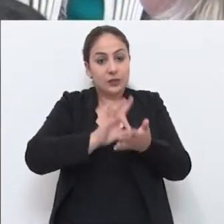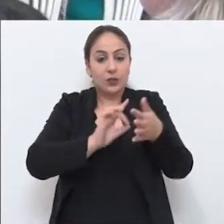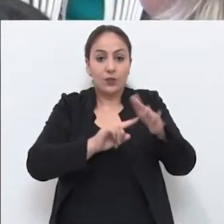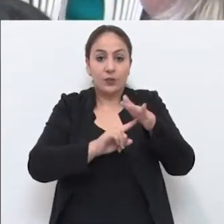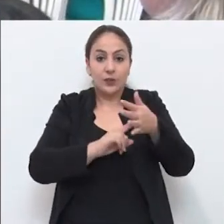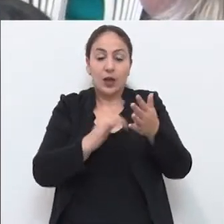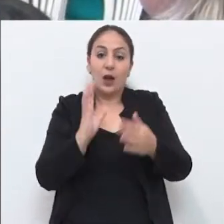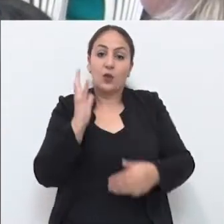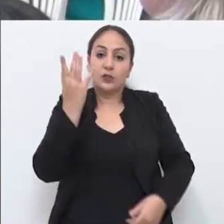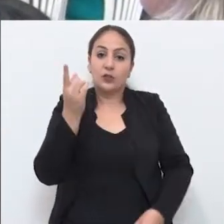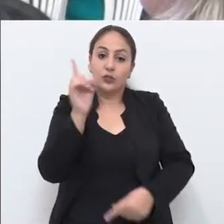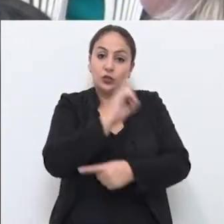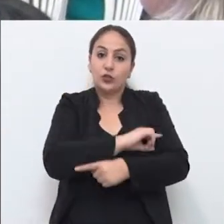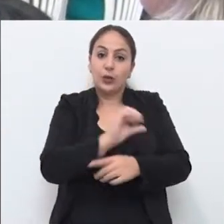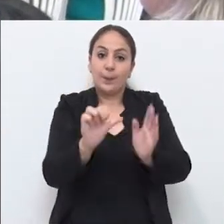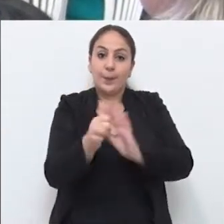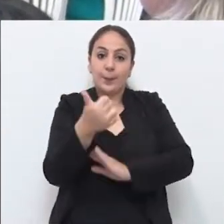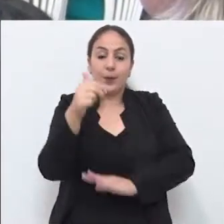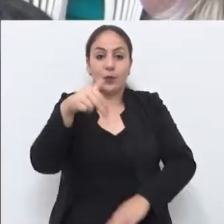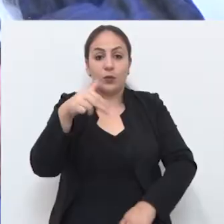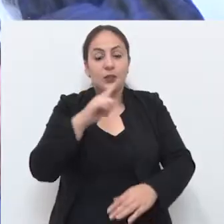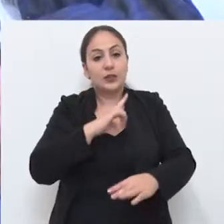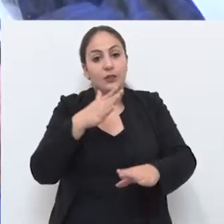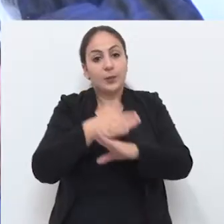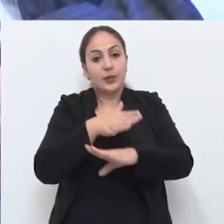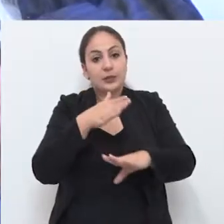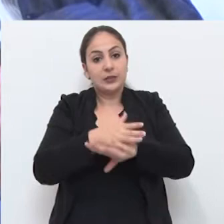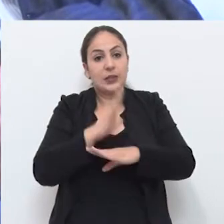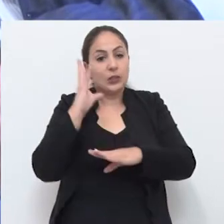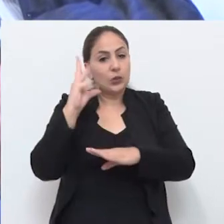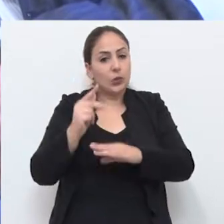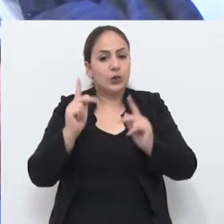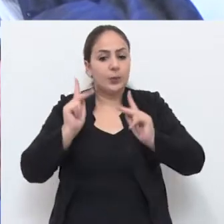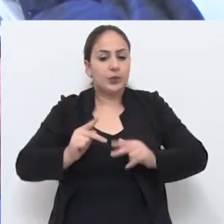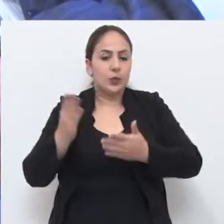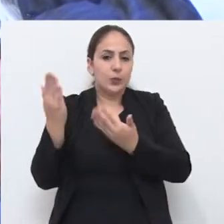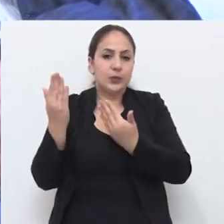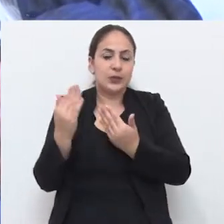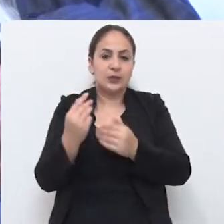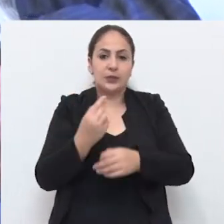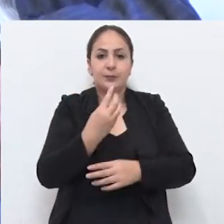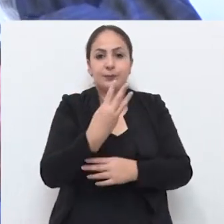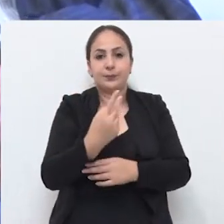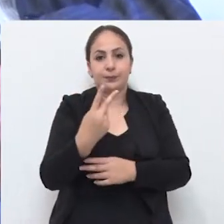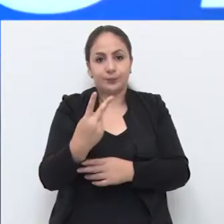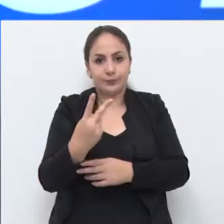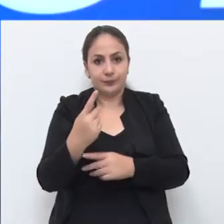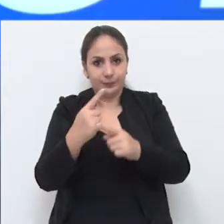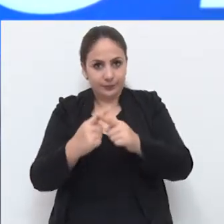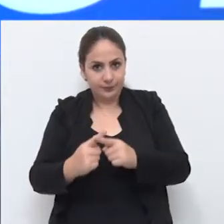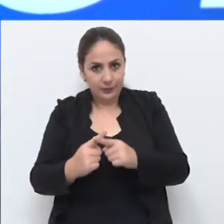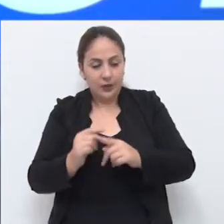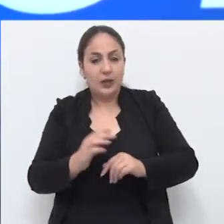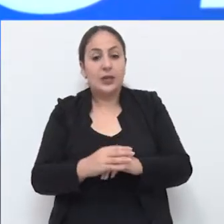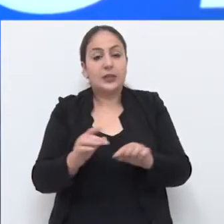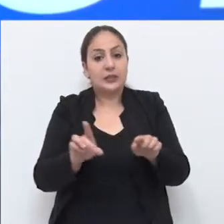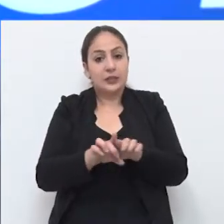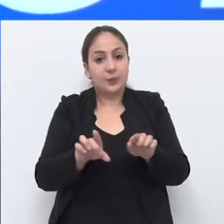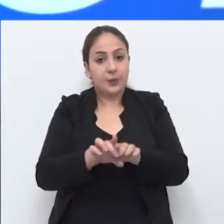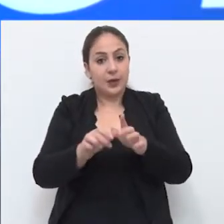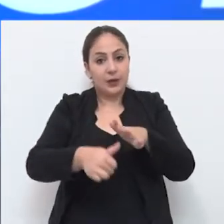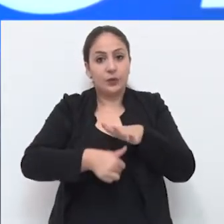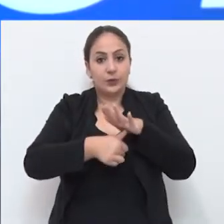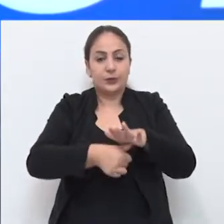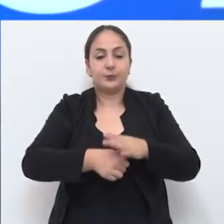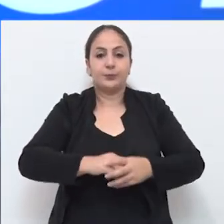feira aconteceu no dia 1º de novembro e contou com a participação dos homenageados da 12ª edição